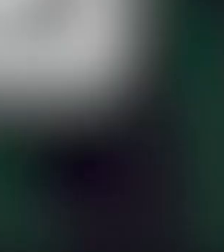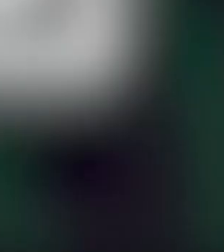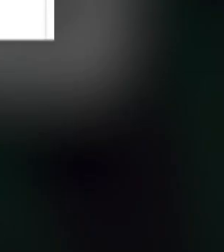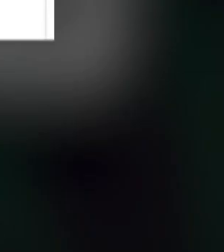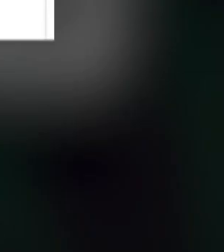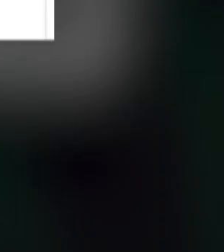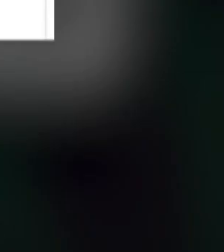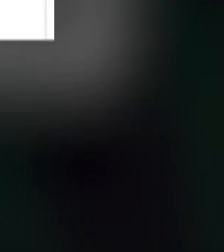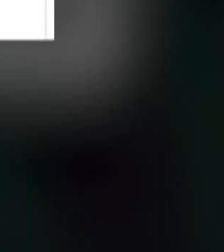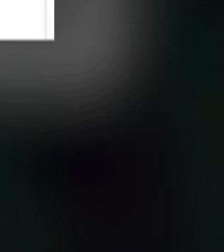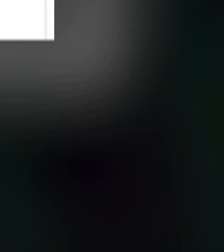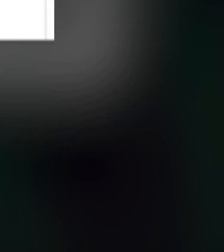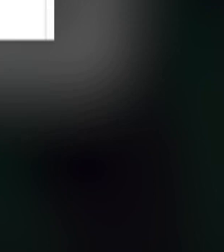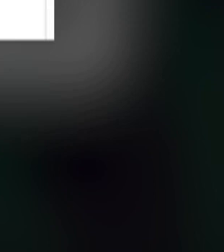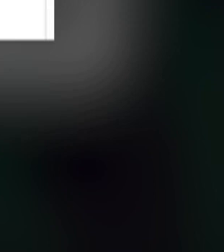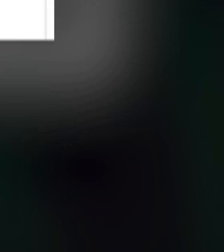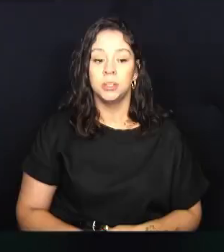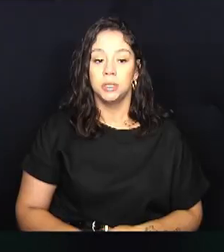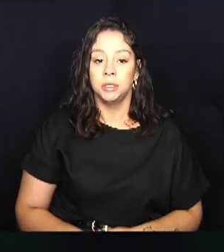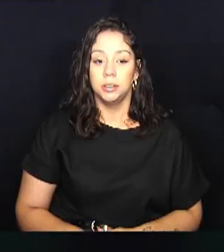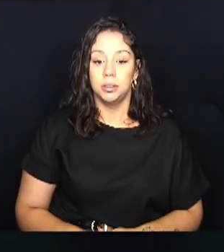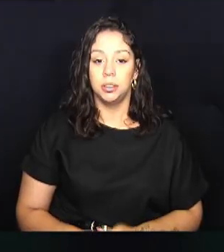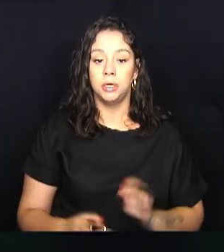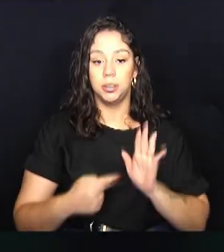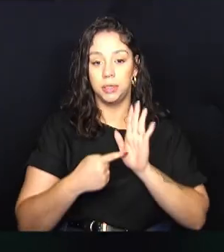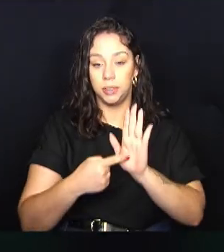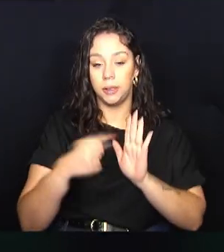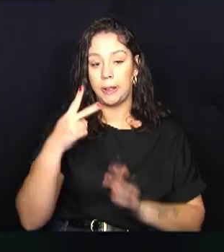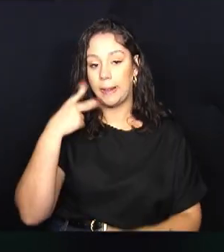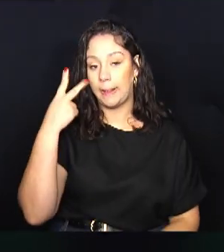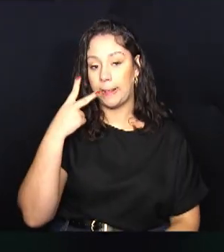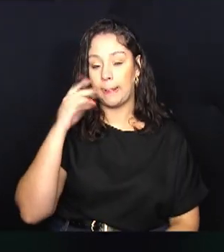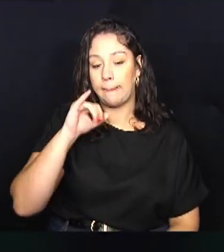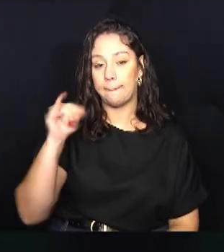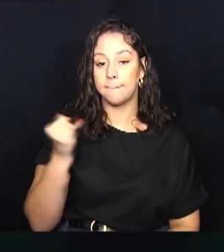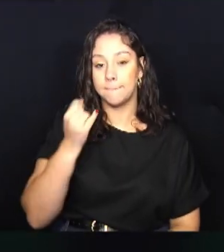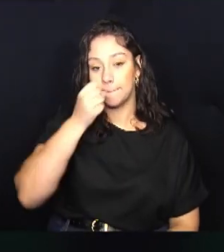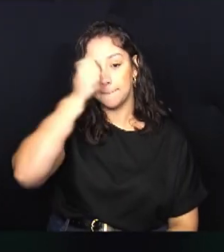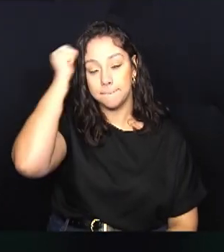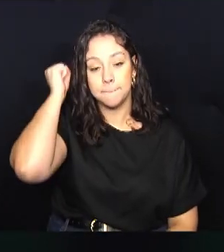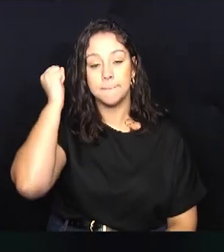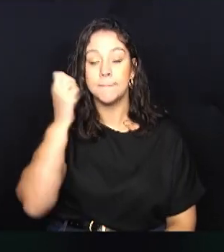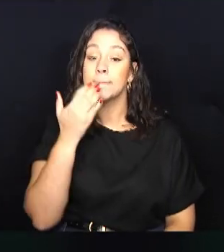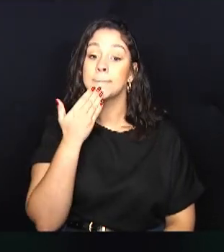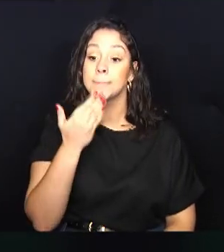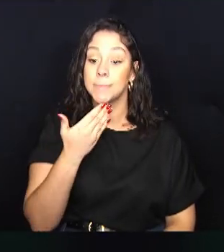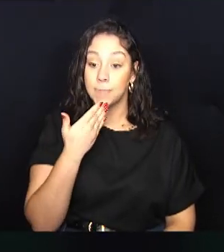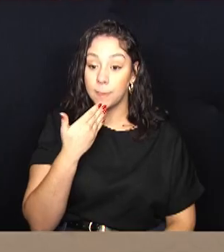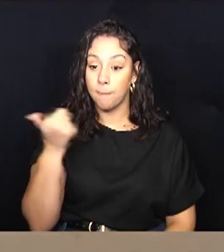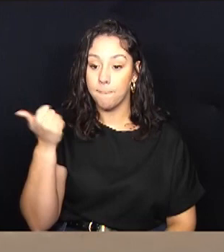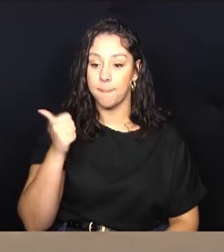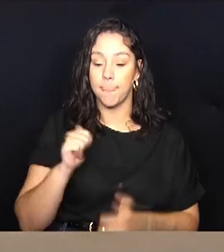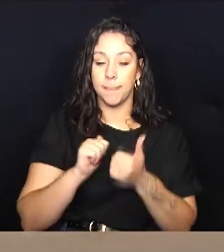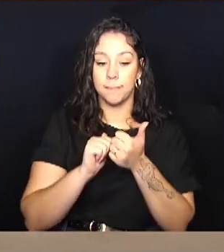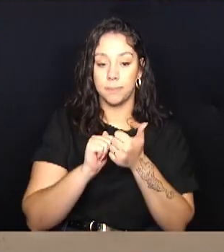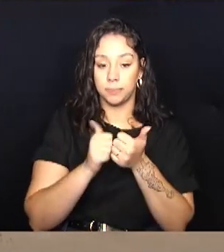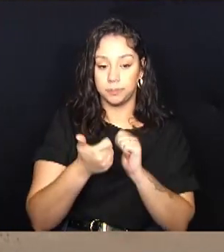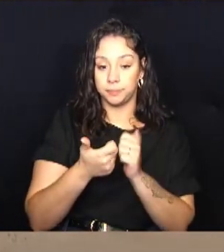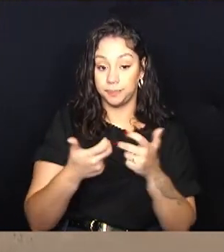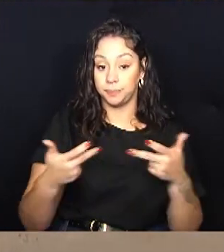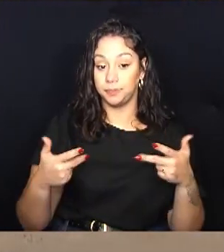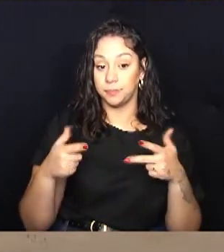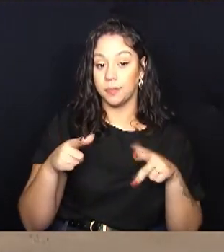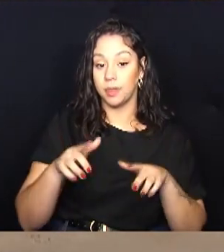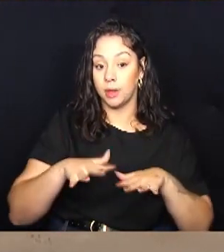A indicação do vereador Juscelino da Barbarense solicitando melhoria no campo de futebol para trazer melhor